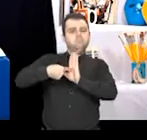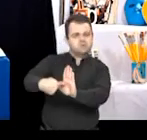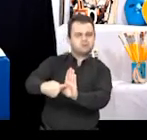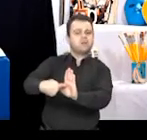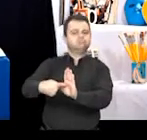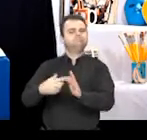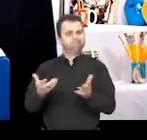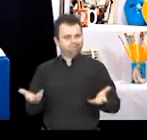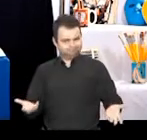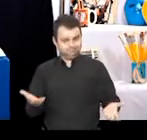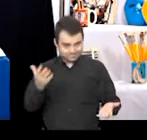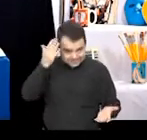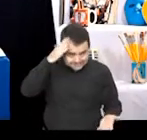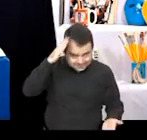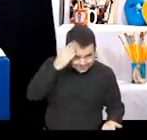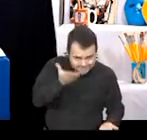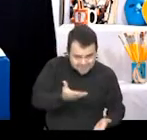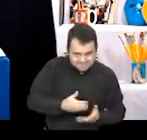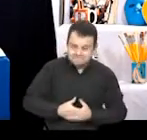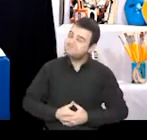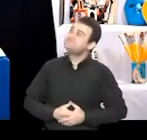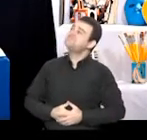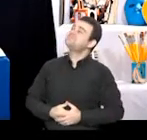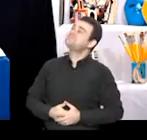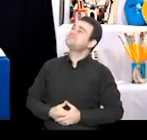criando a minha forma. Entenderam agora?